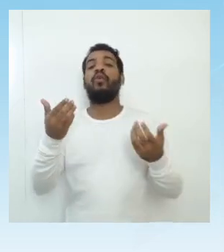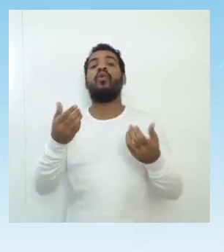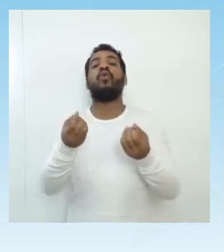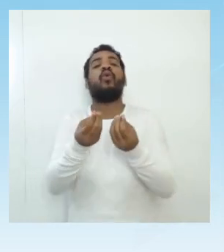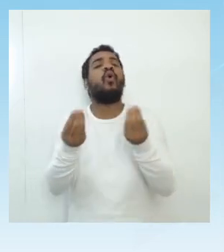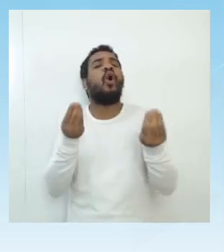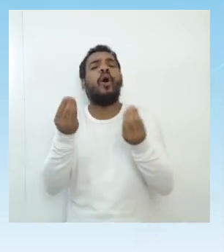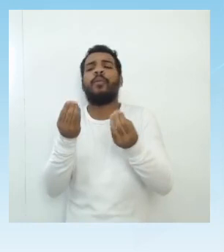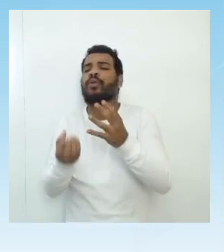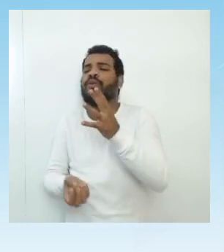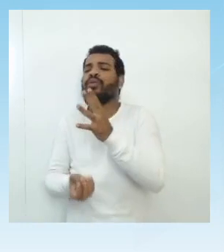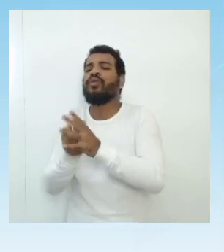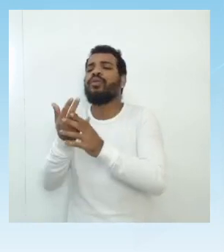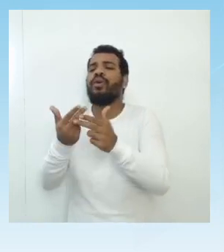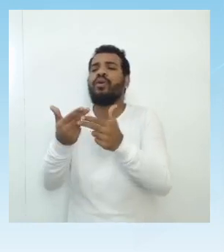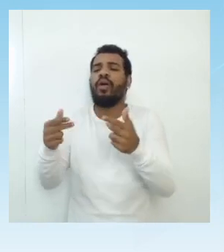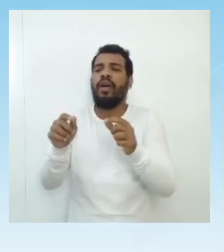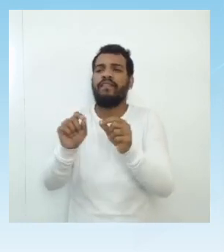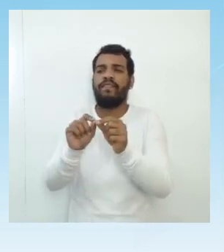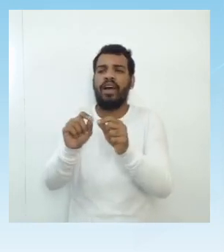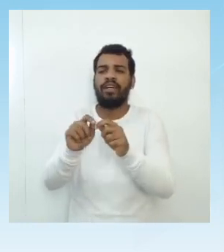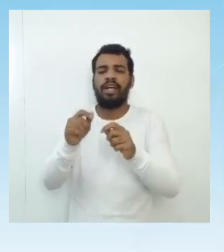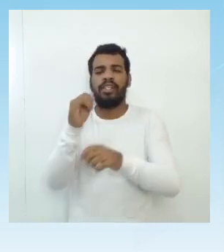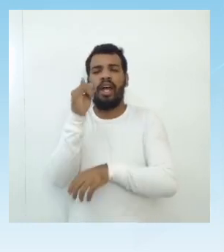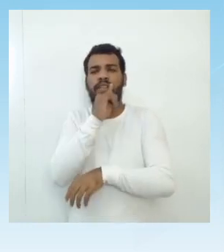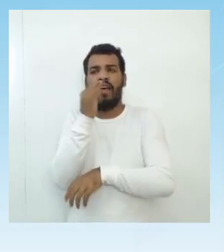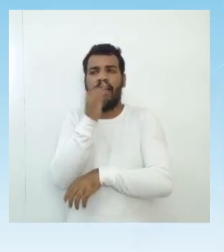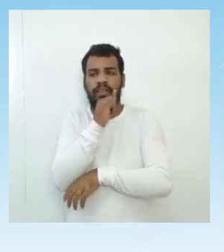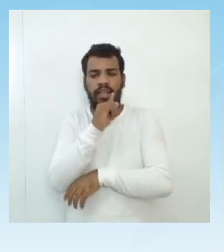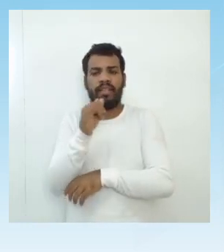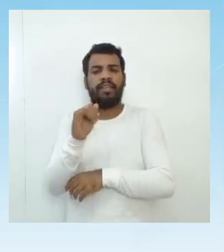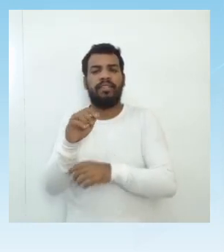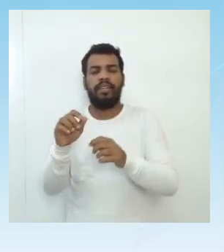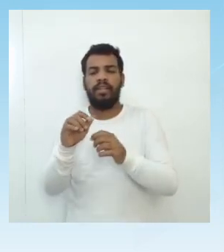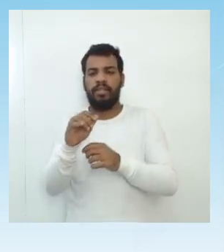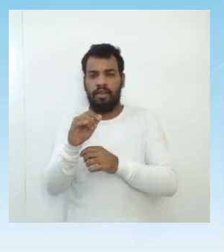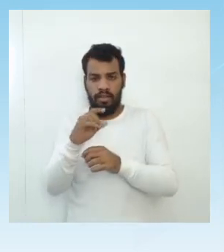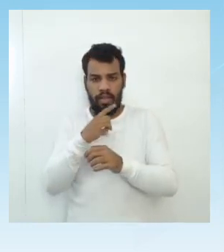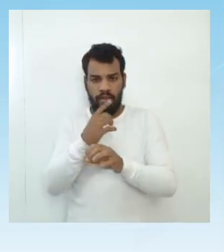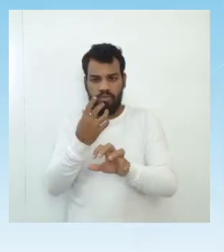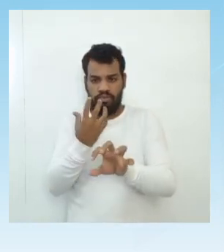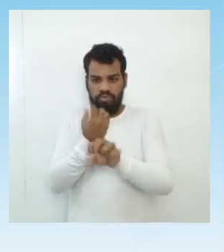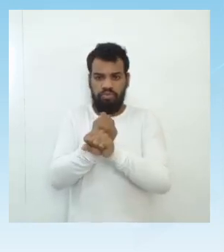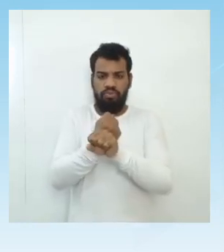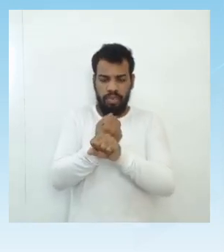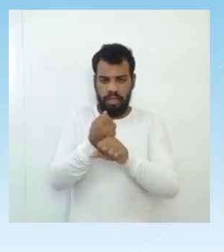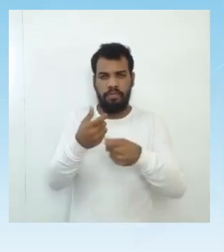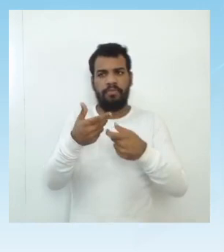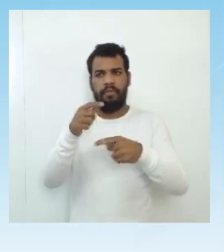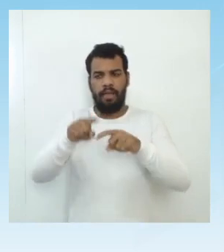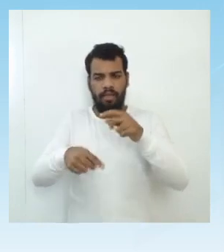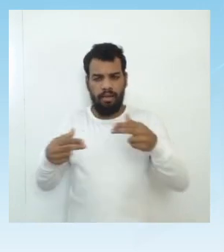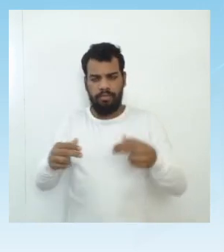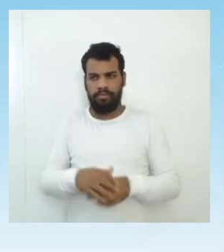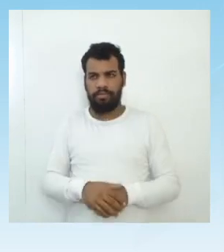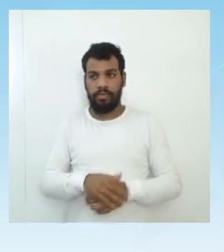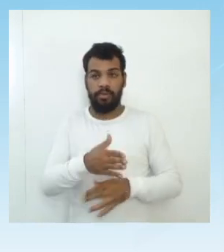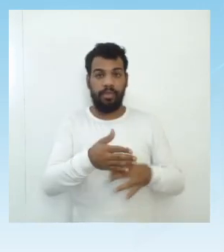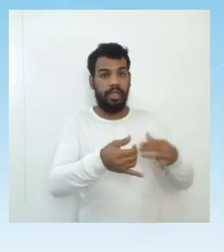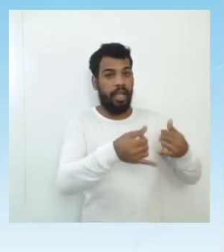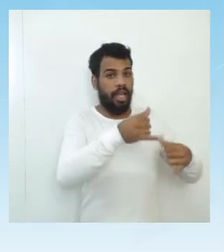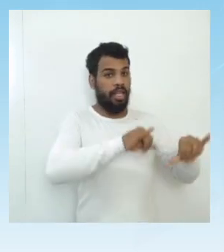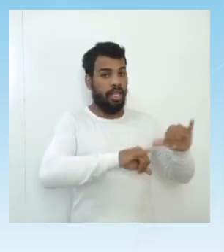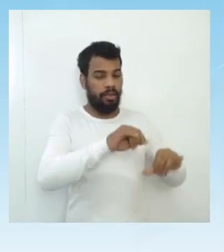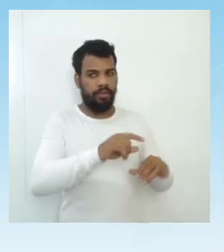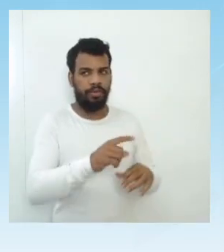propriedades elásticas, elétricas e magnéticas dos materiais. A química, por outro lado, ao